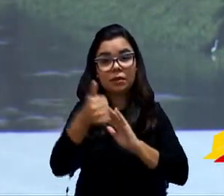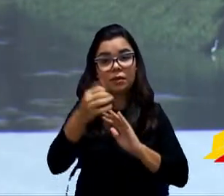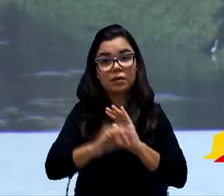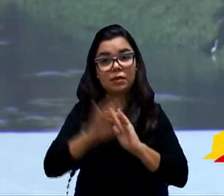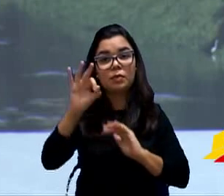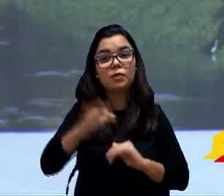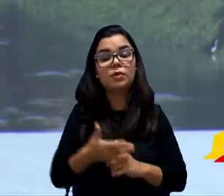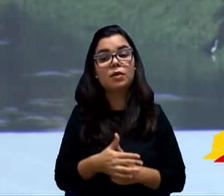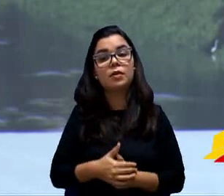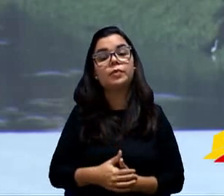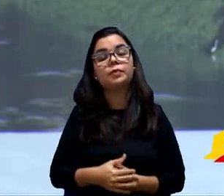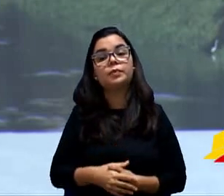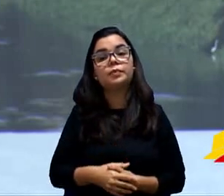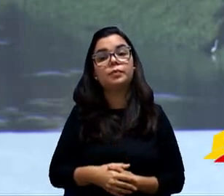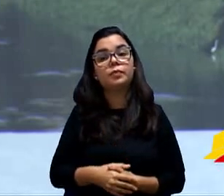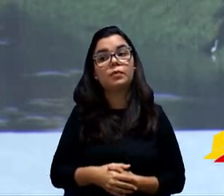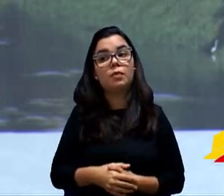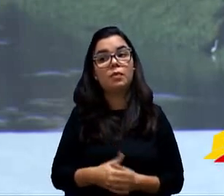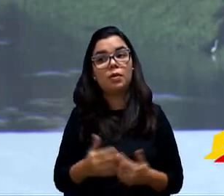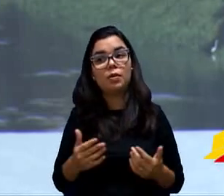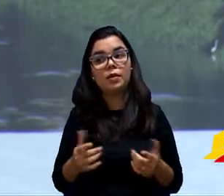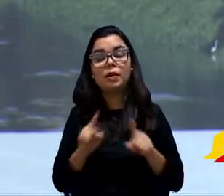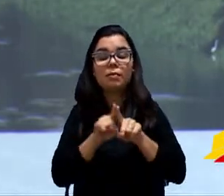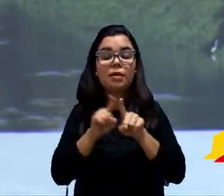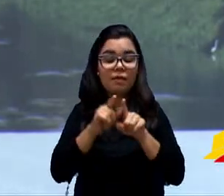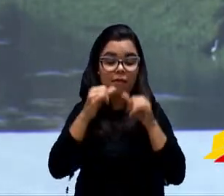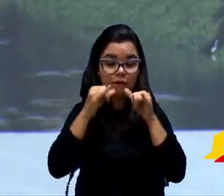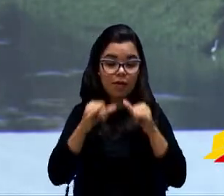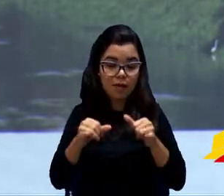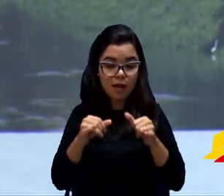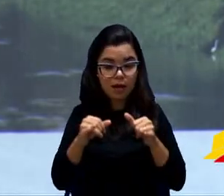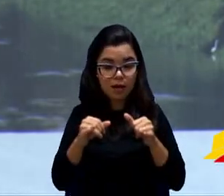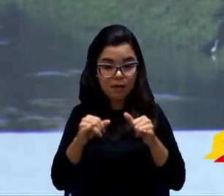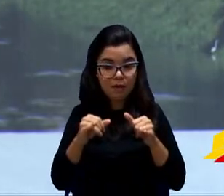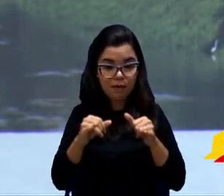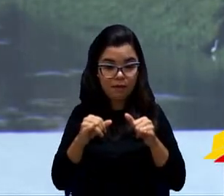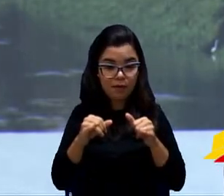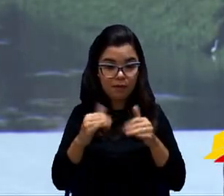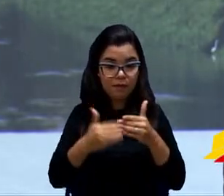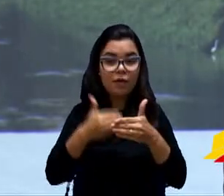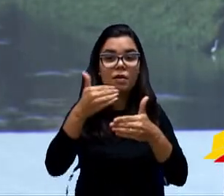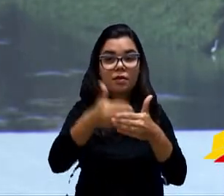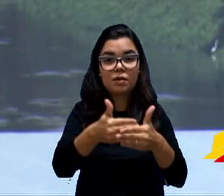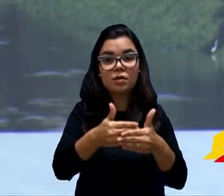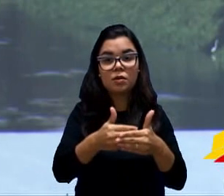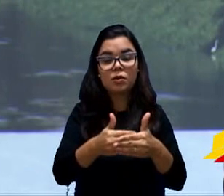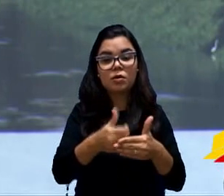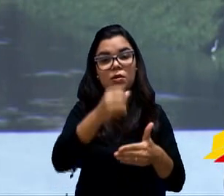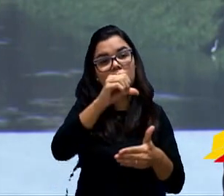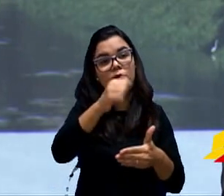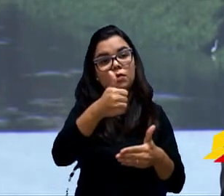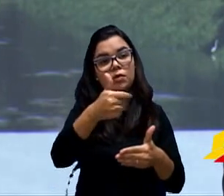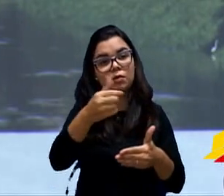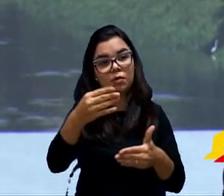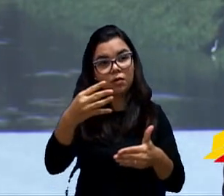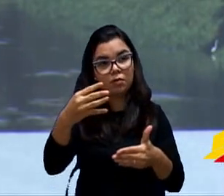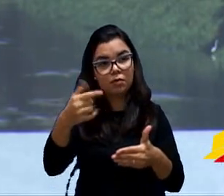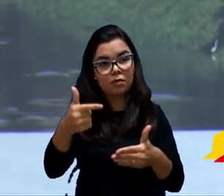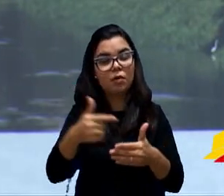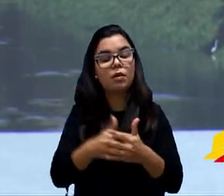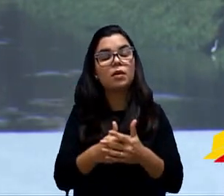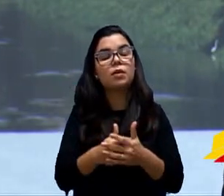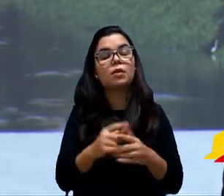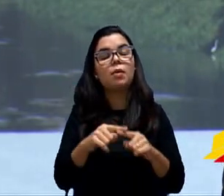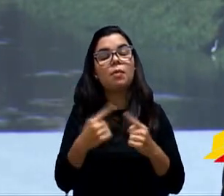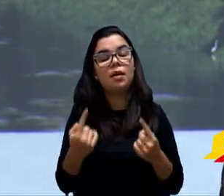Eu acho que o vereador vai acabar fazendo essa revogação do 9242. Mas ainda